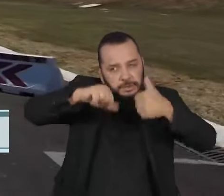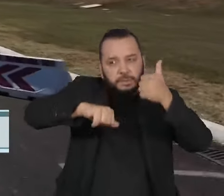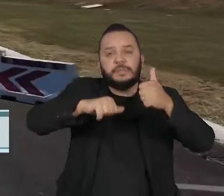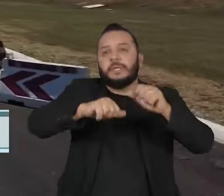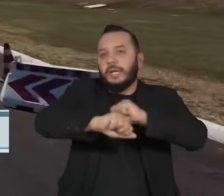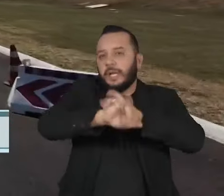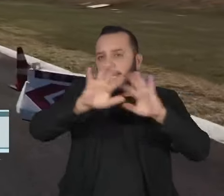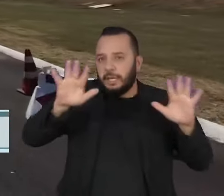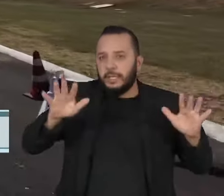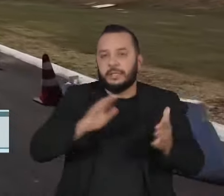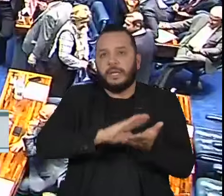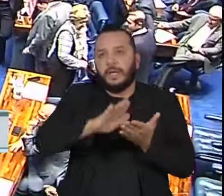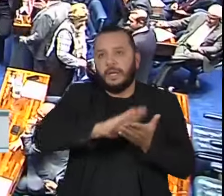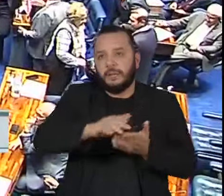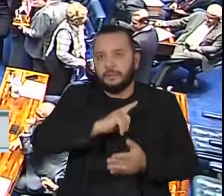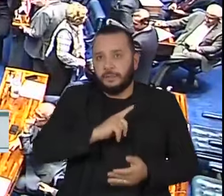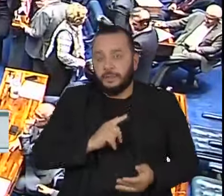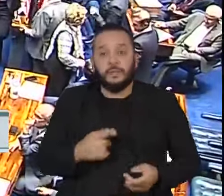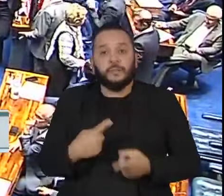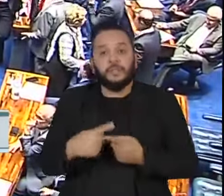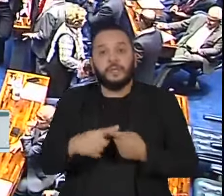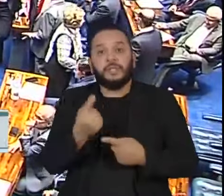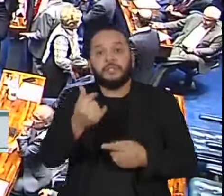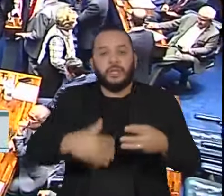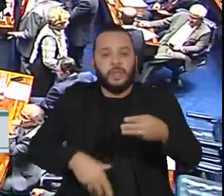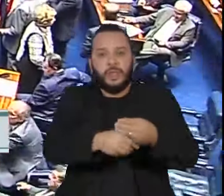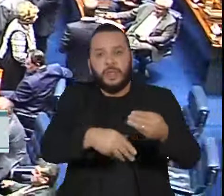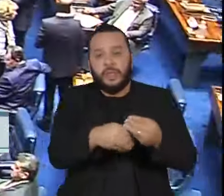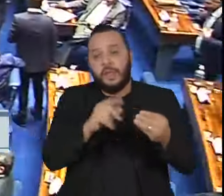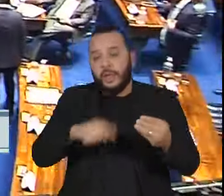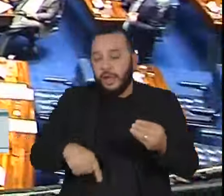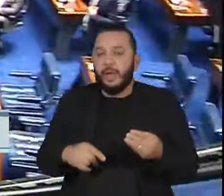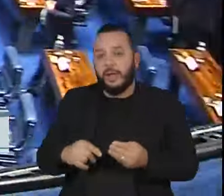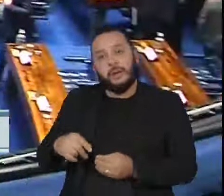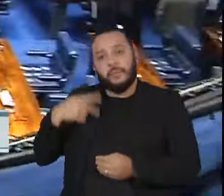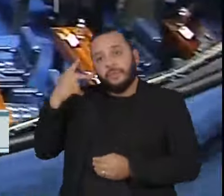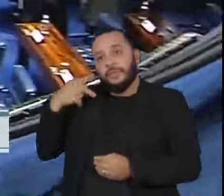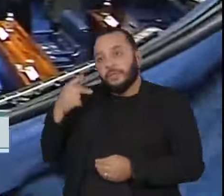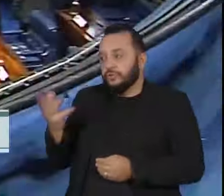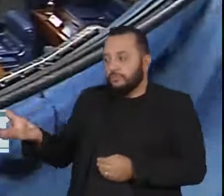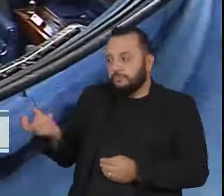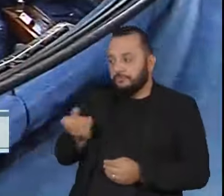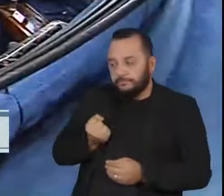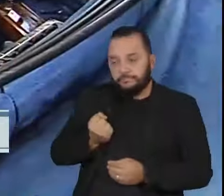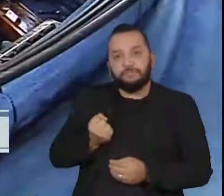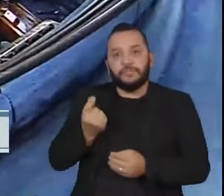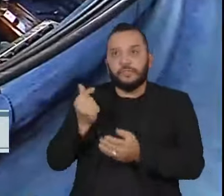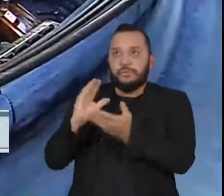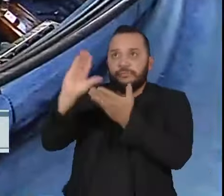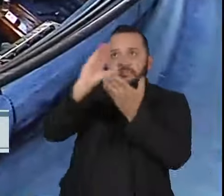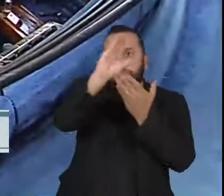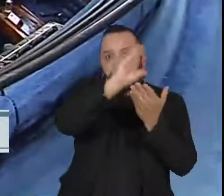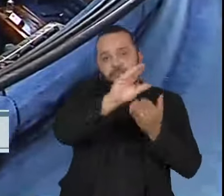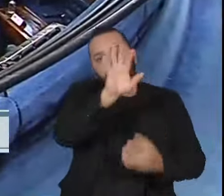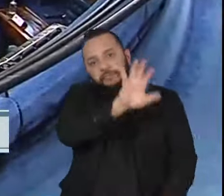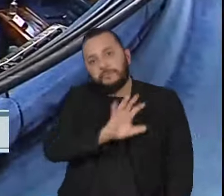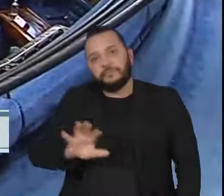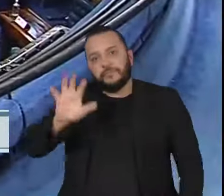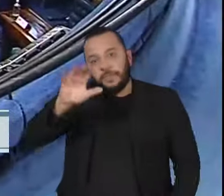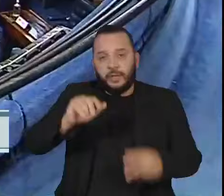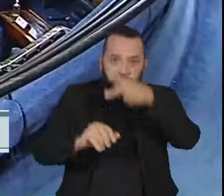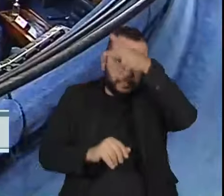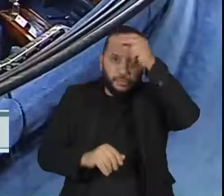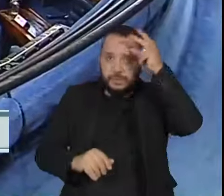emendas, recursos públicos são transferidos por parlamentares diretamente para estados ou municípios, sem a